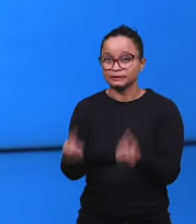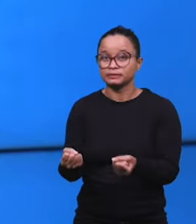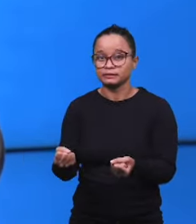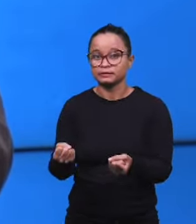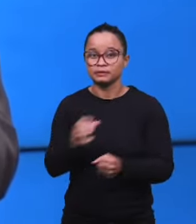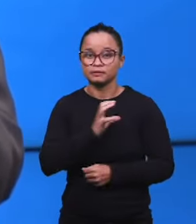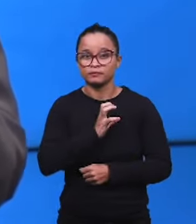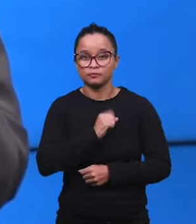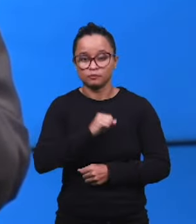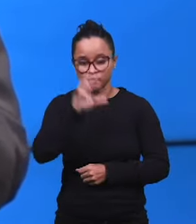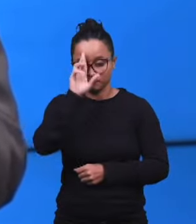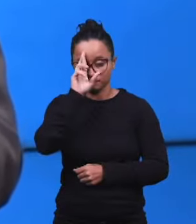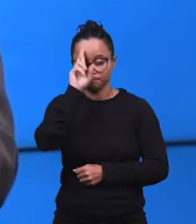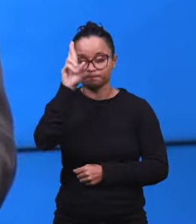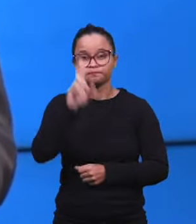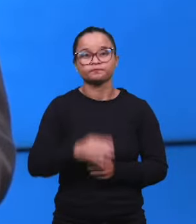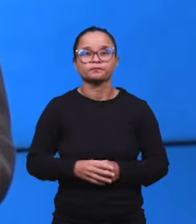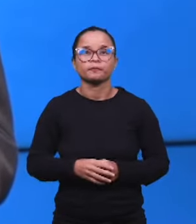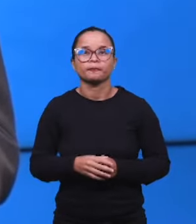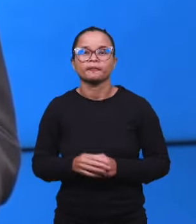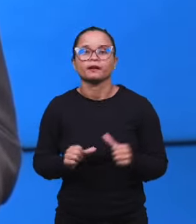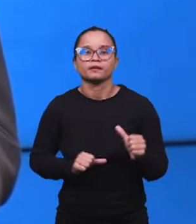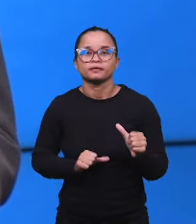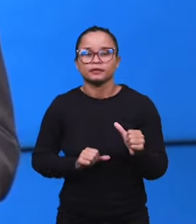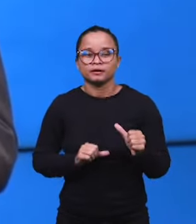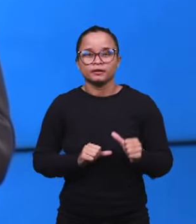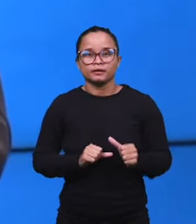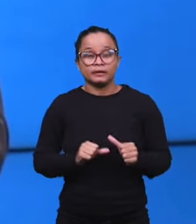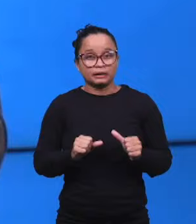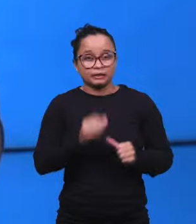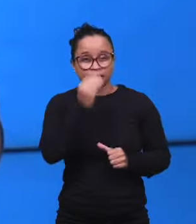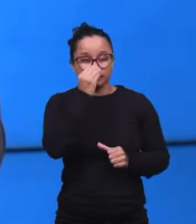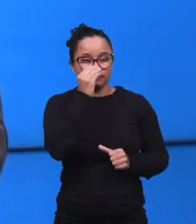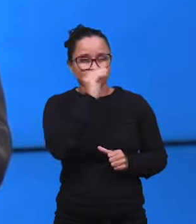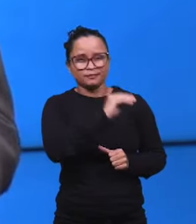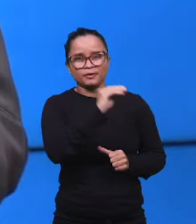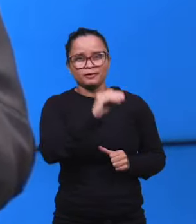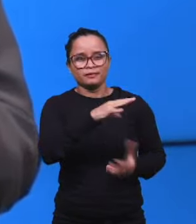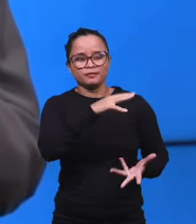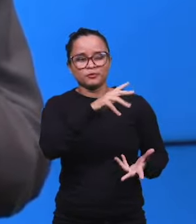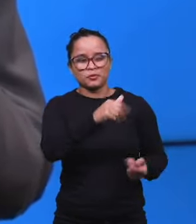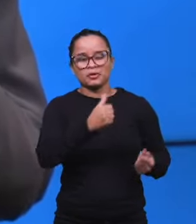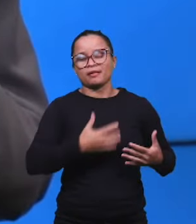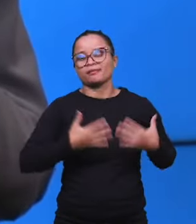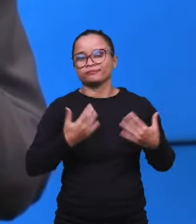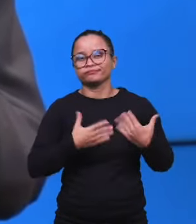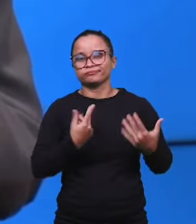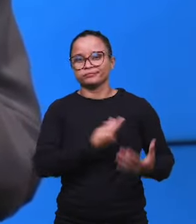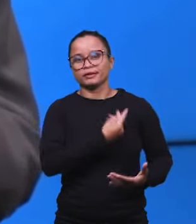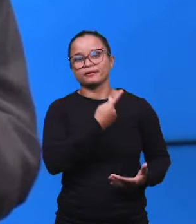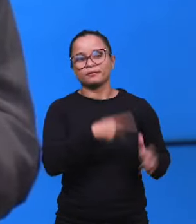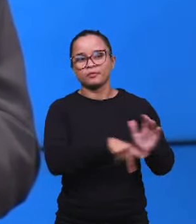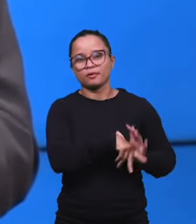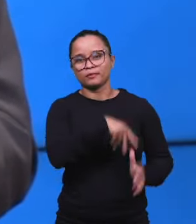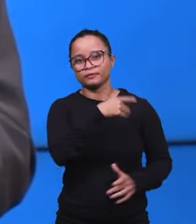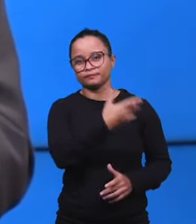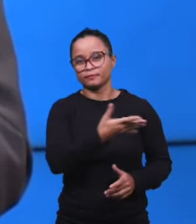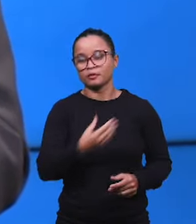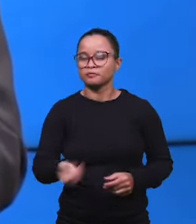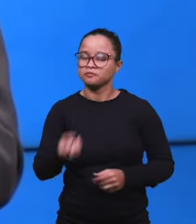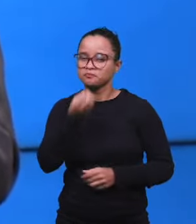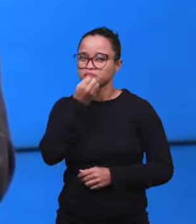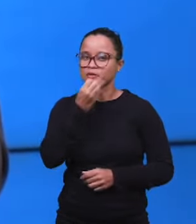aceita este amor do Senhor e, em troca, ela rejeita as alegrias terrenas, as alegrias desta vida aqui. Muito bem